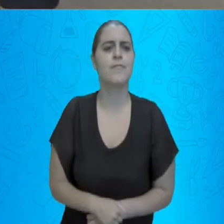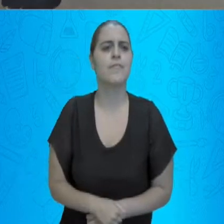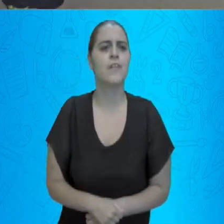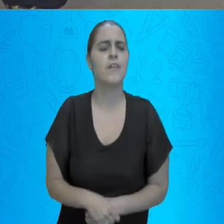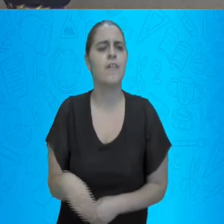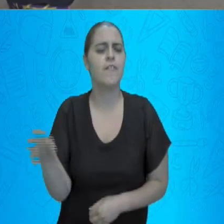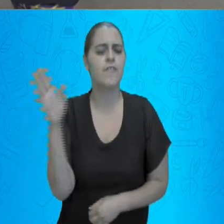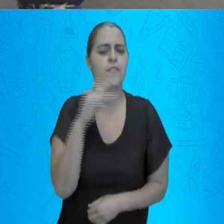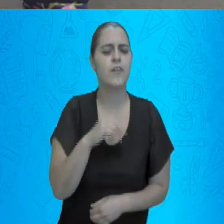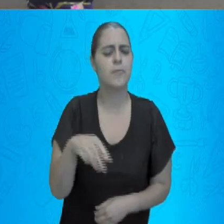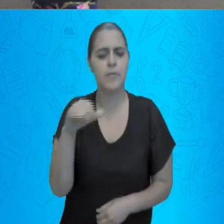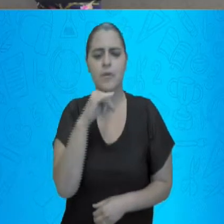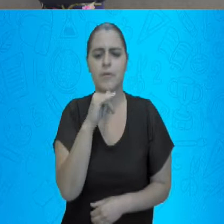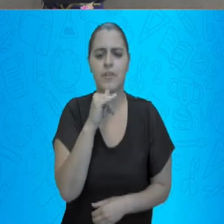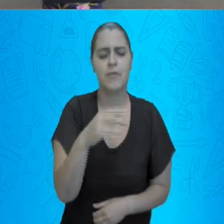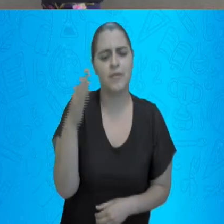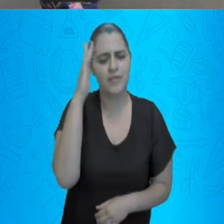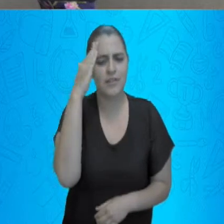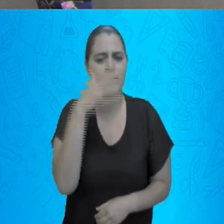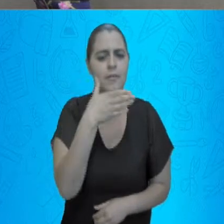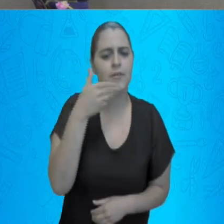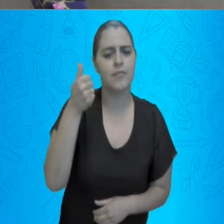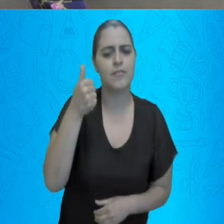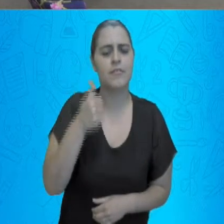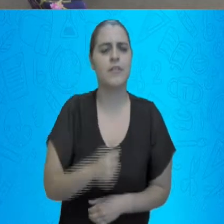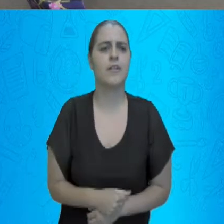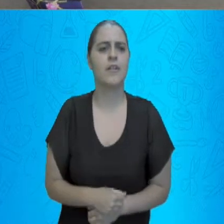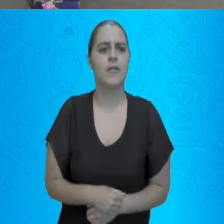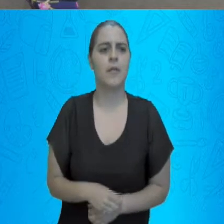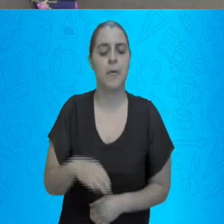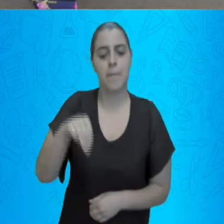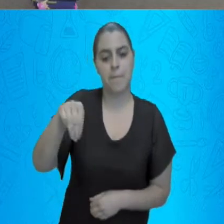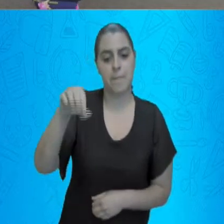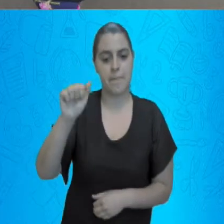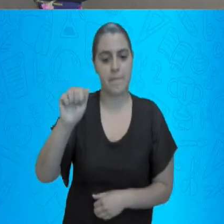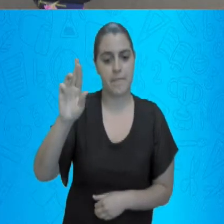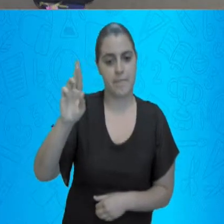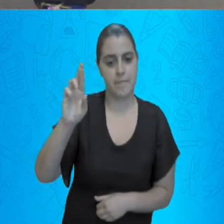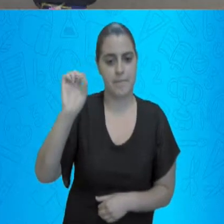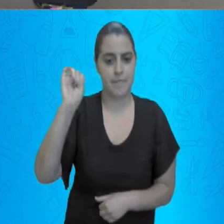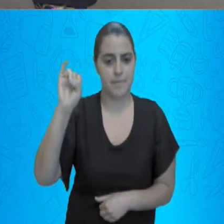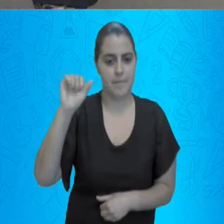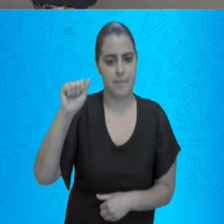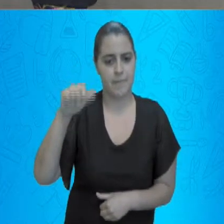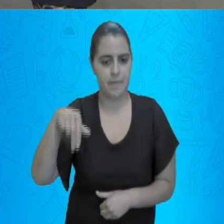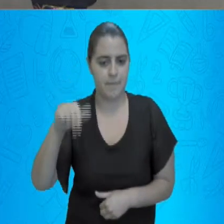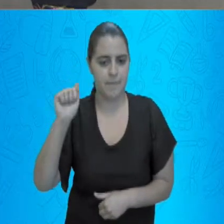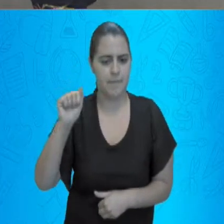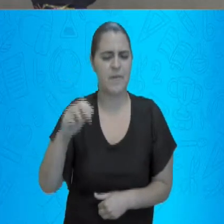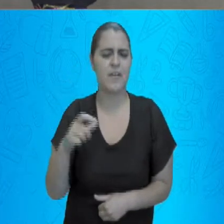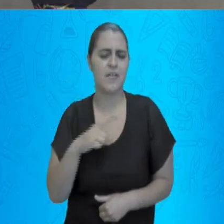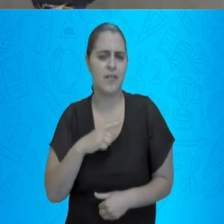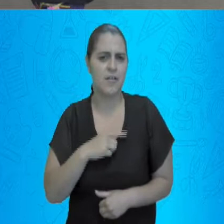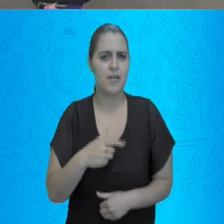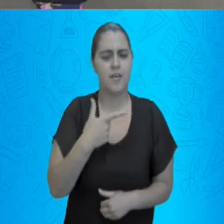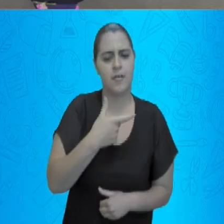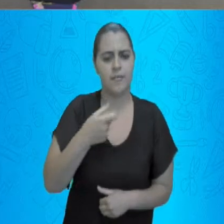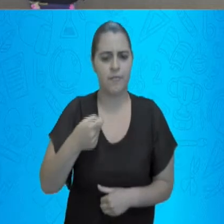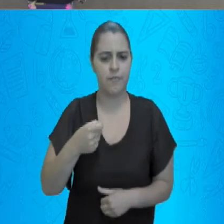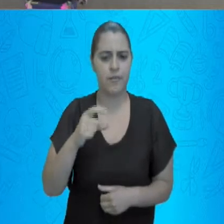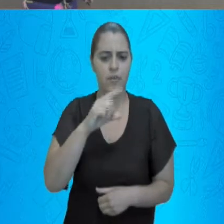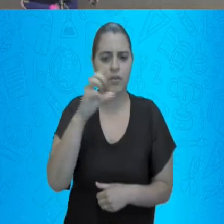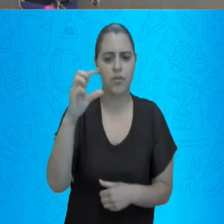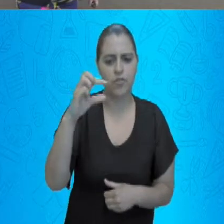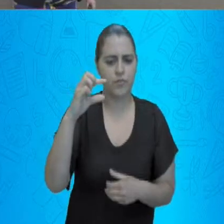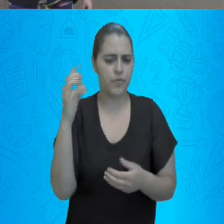Vamos para o exemplo para a gente entender bem. Mariana tinha 20 figurinhas e ganhou 15